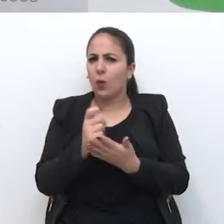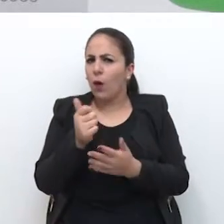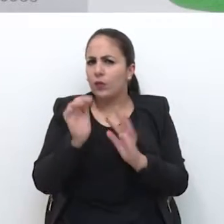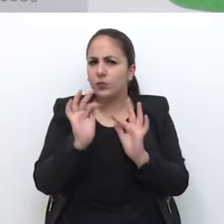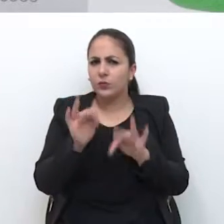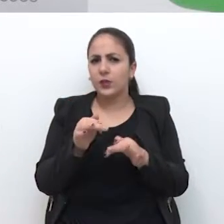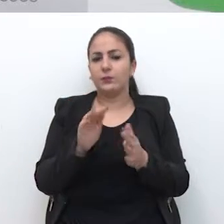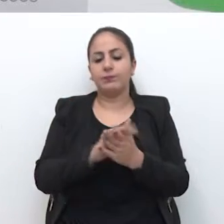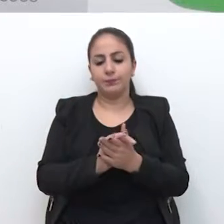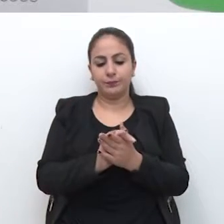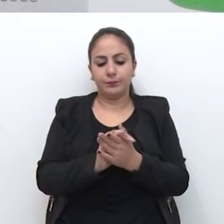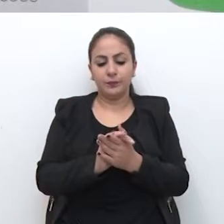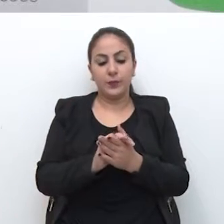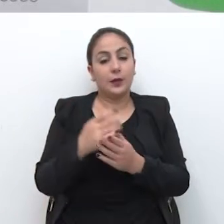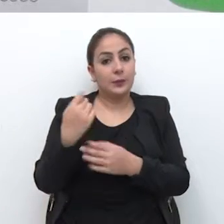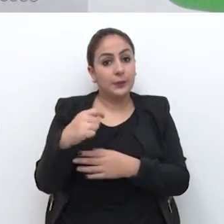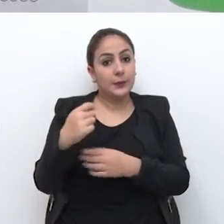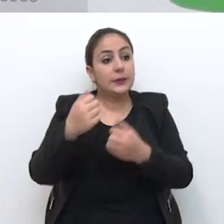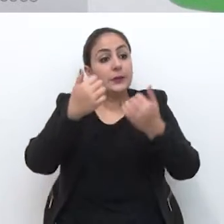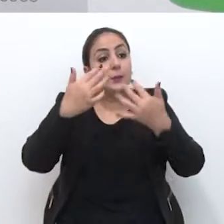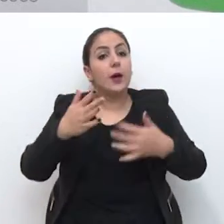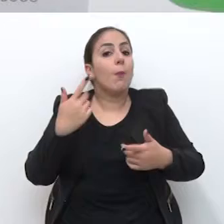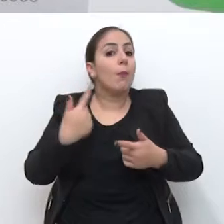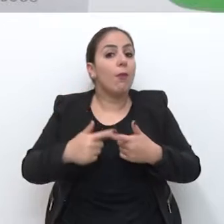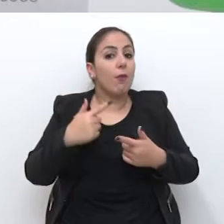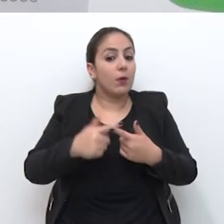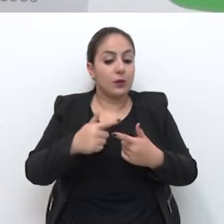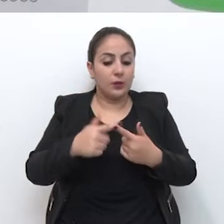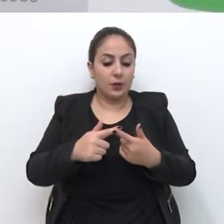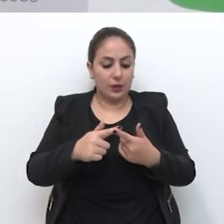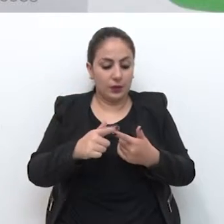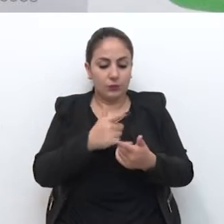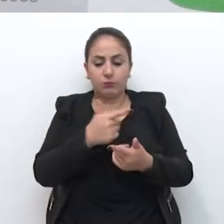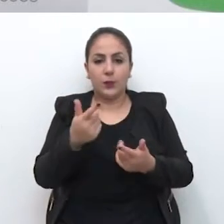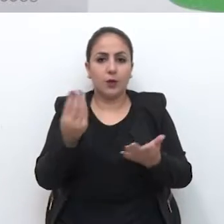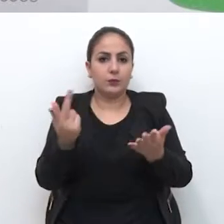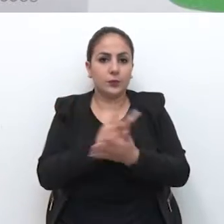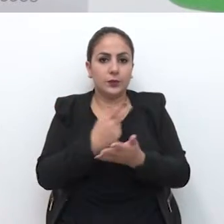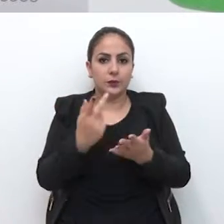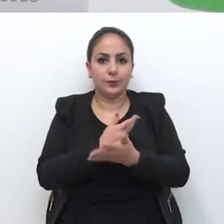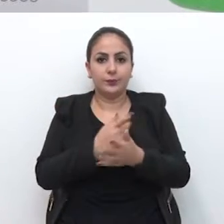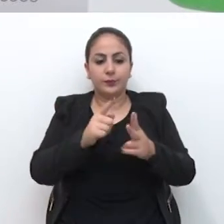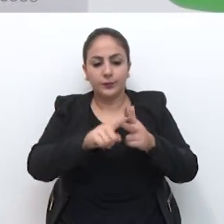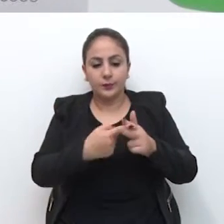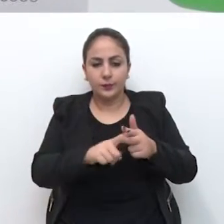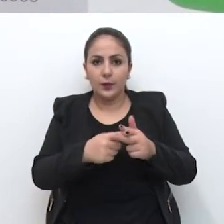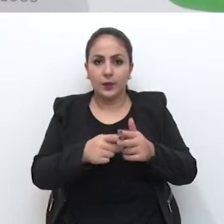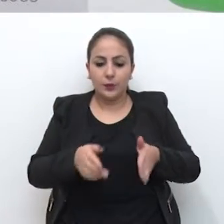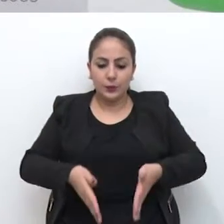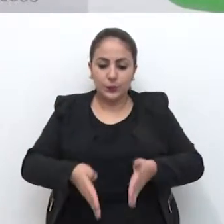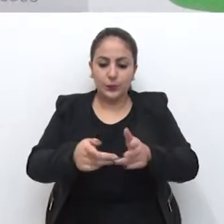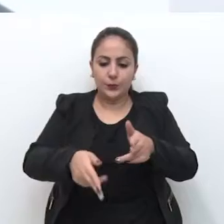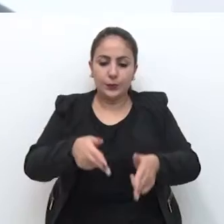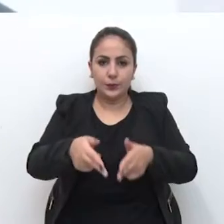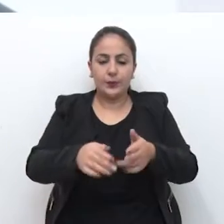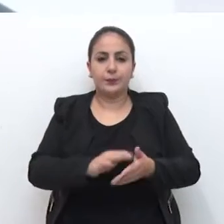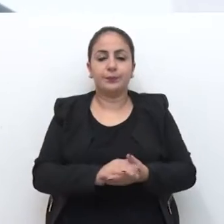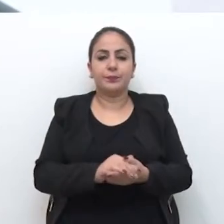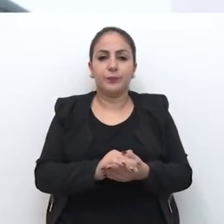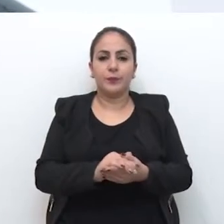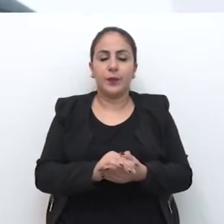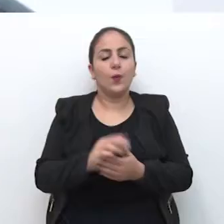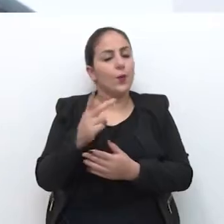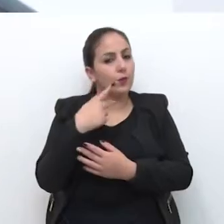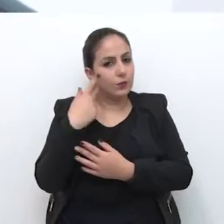concessão que eles têm, né, então eles têm que se explicar o porquê que não está acontecendo a manutenção do trilho na nossa cidade de passo fundo. O